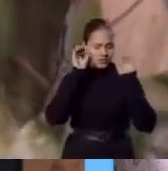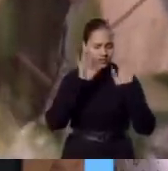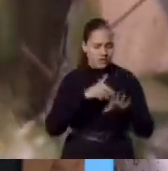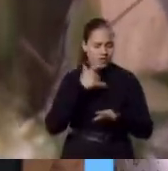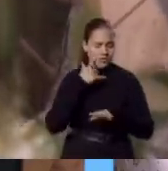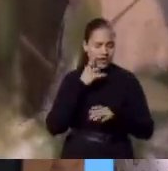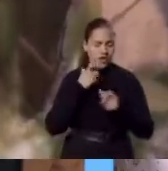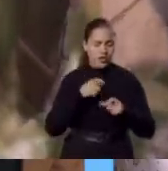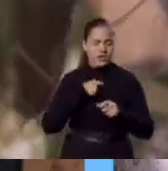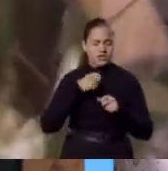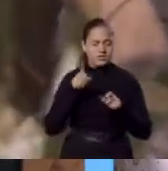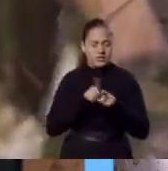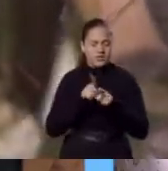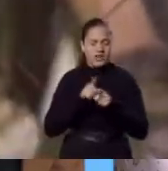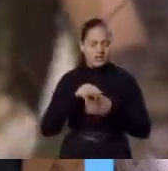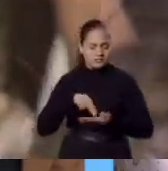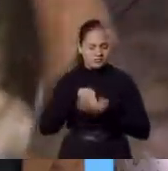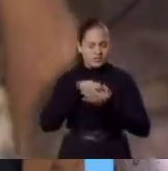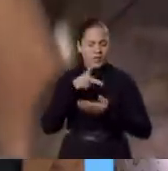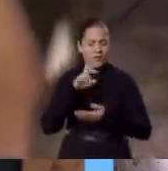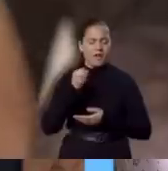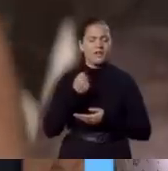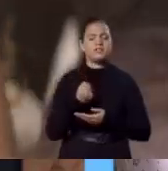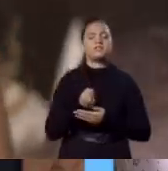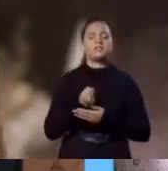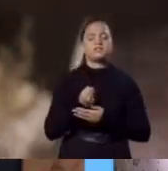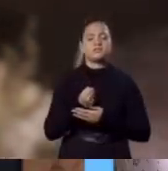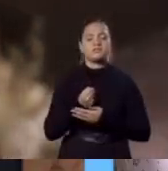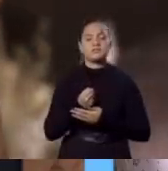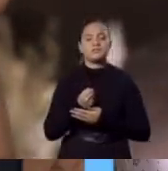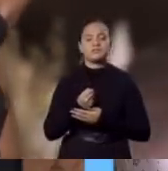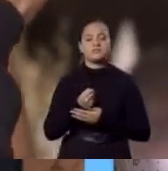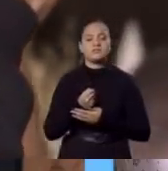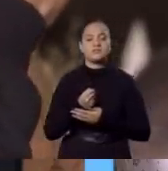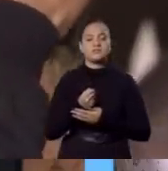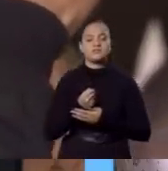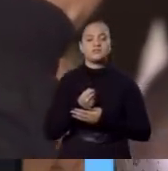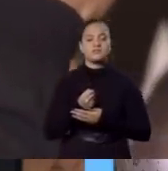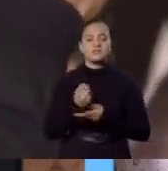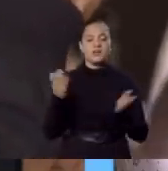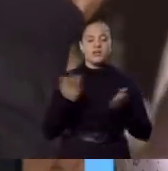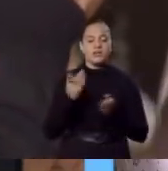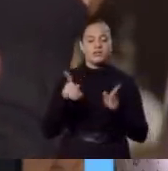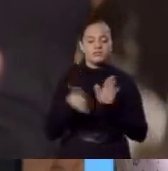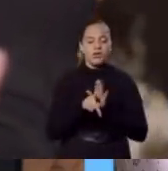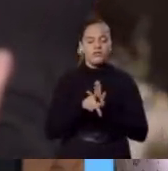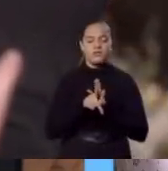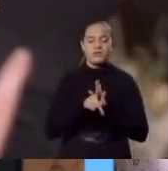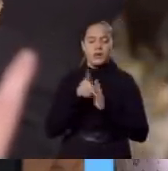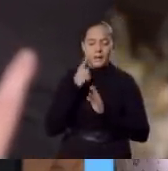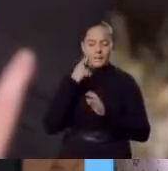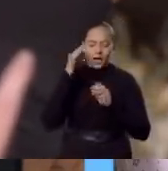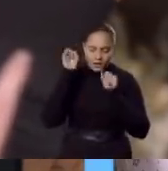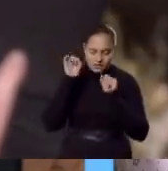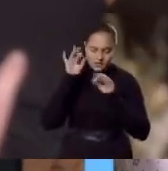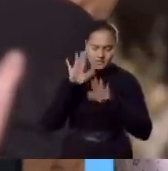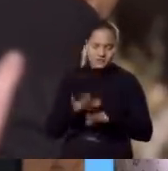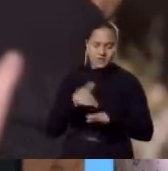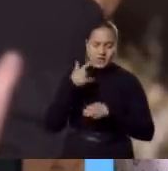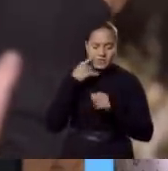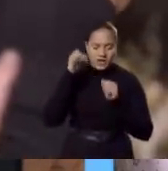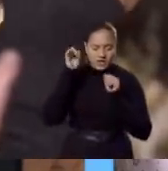Aonde ele pôr a planta do seu pé Coloca o teu com ele, Pai